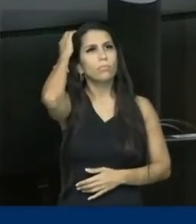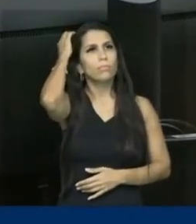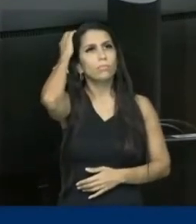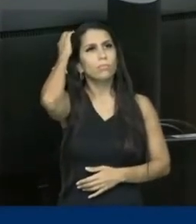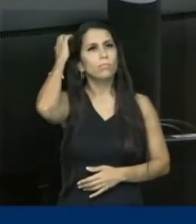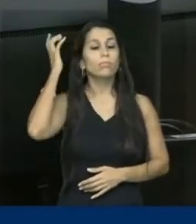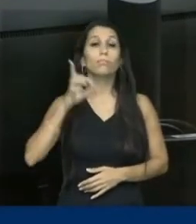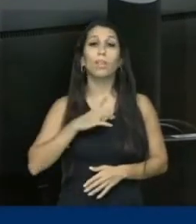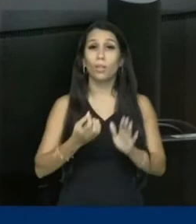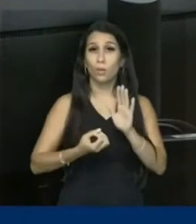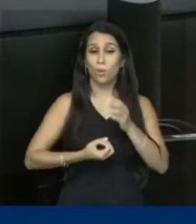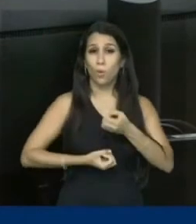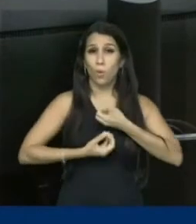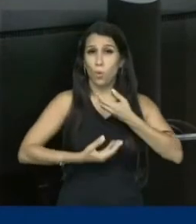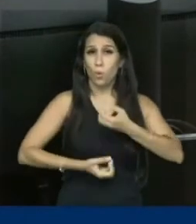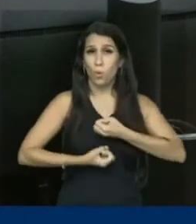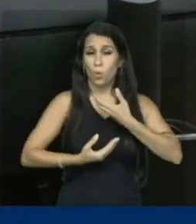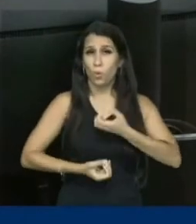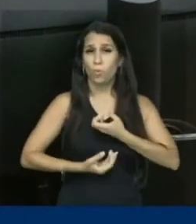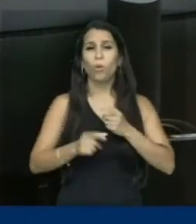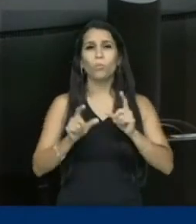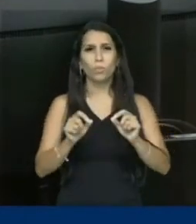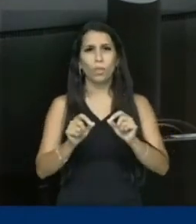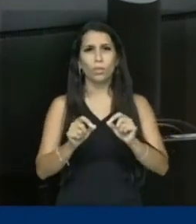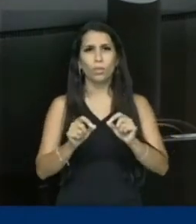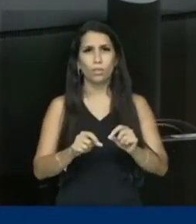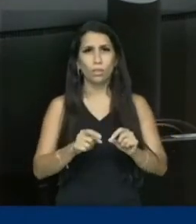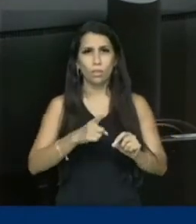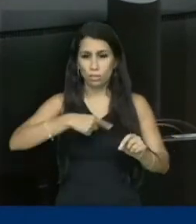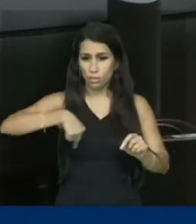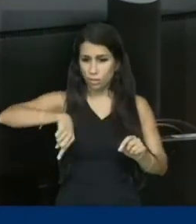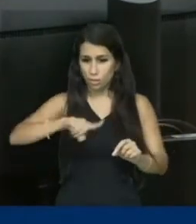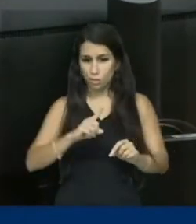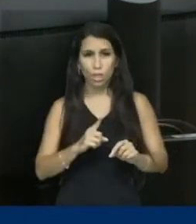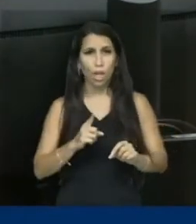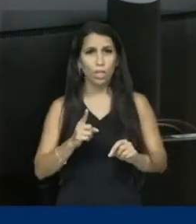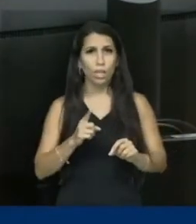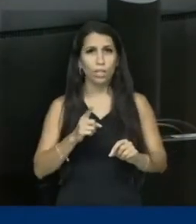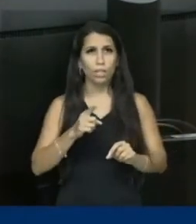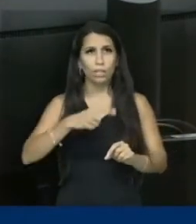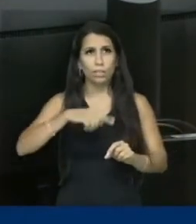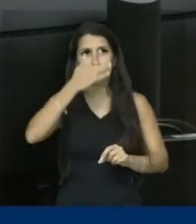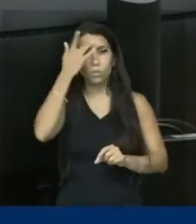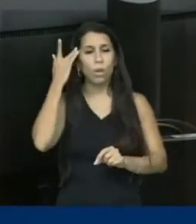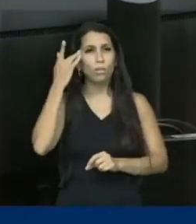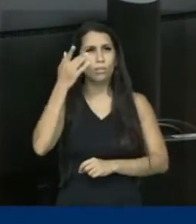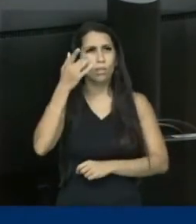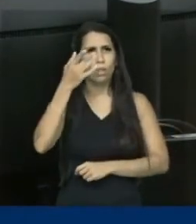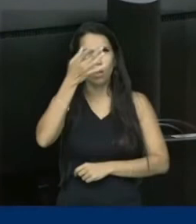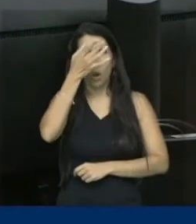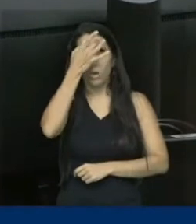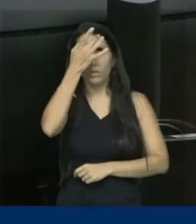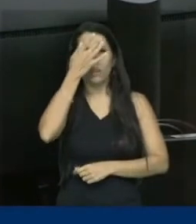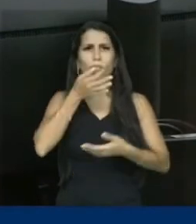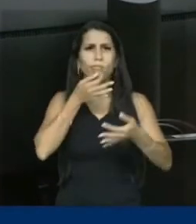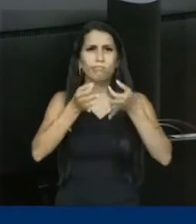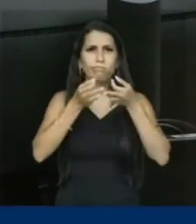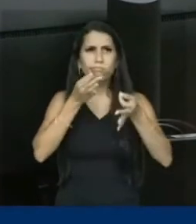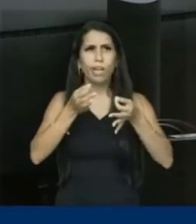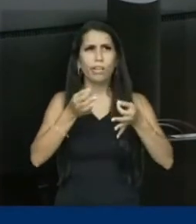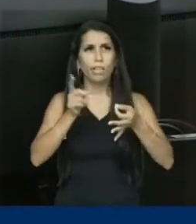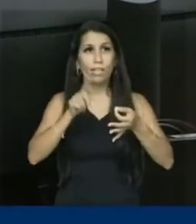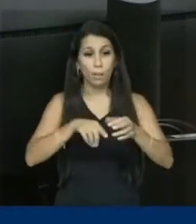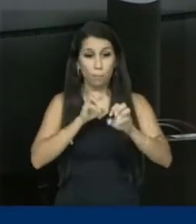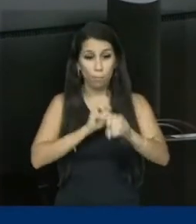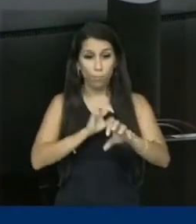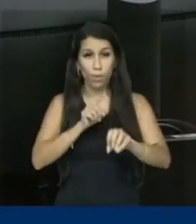poema de Elisa Lucinda, que todo o arbítrio que teme tanta consciência crítica, que tem tanta educação, que liberta a